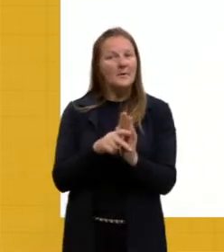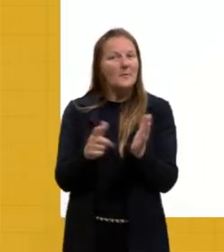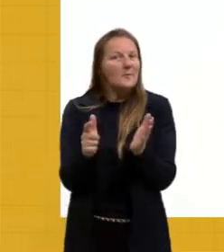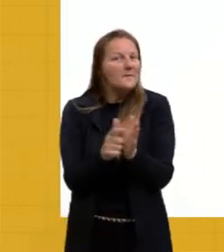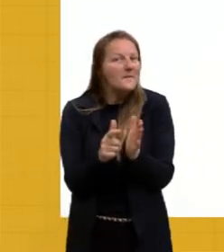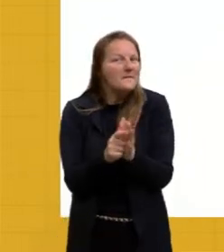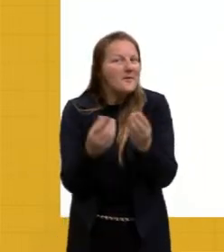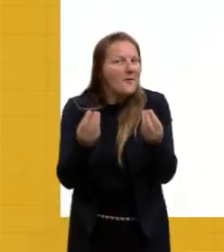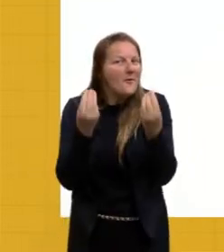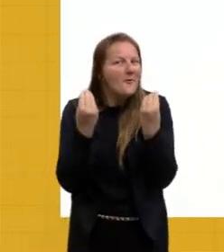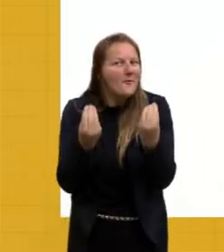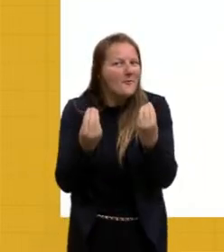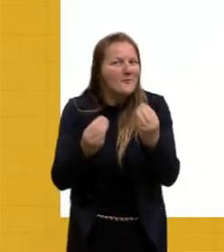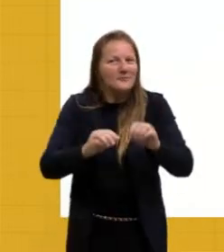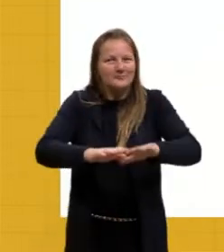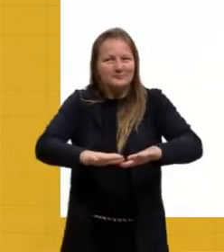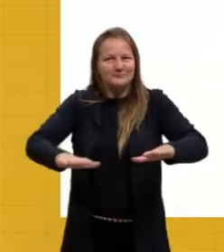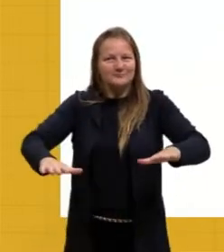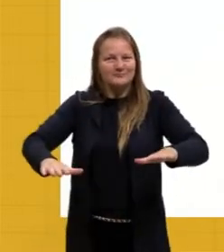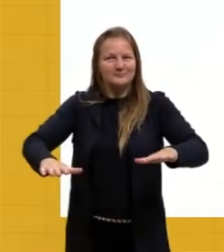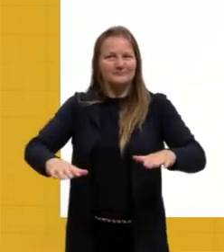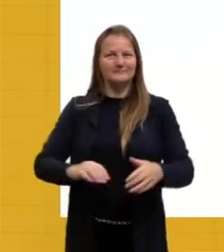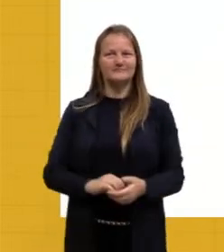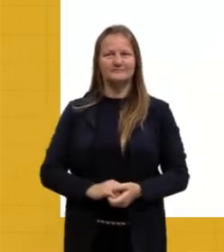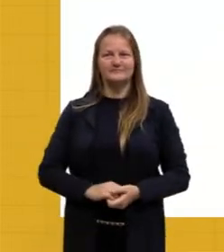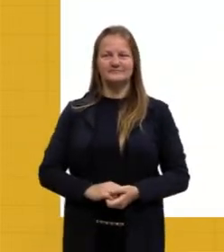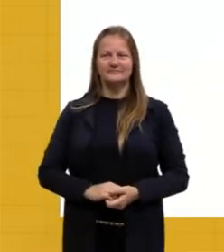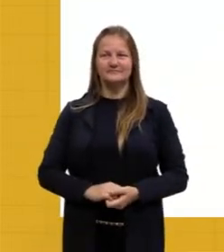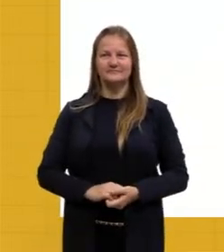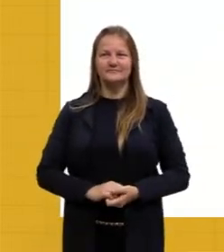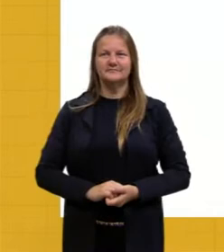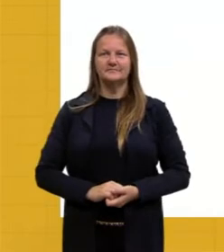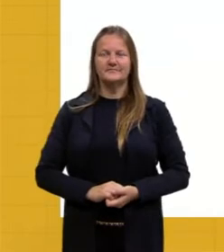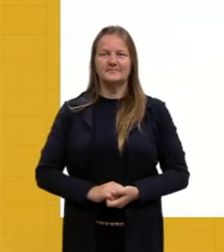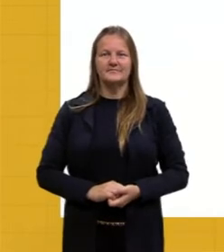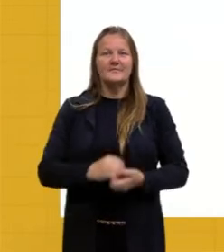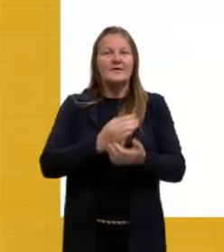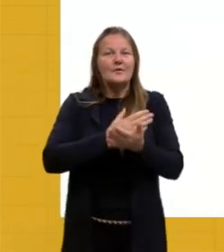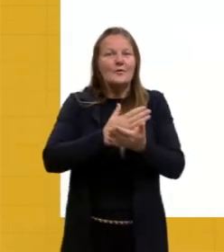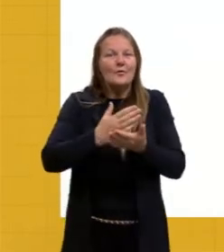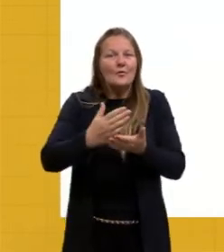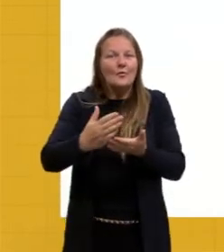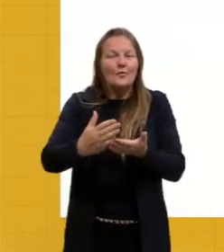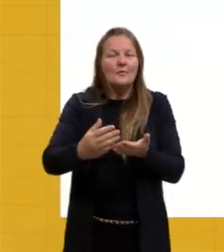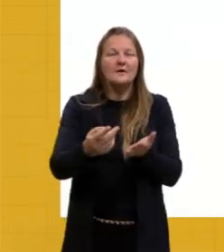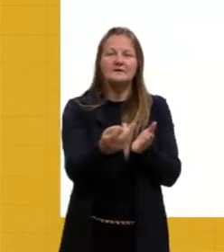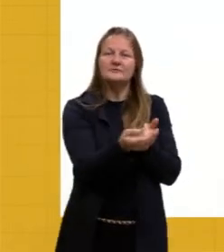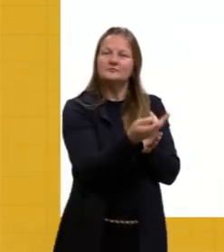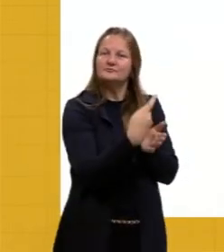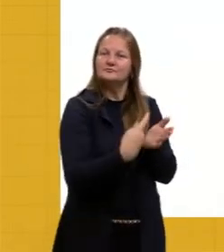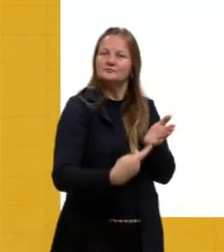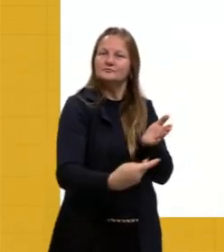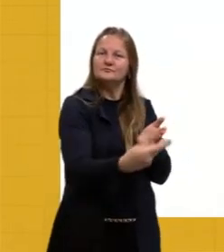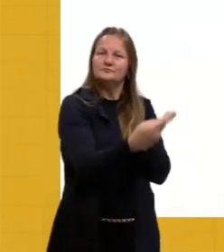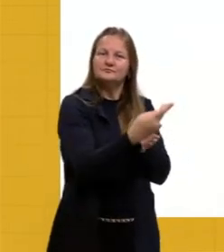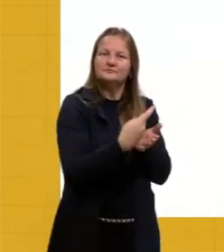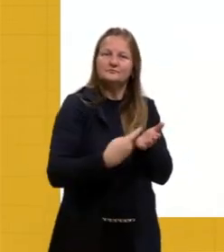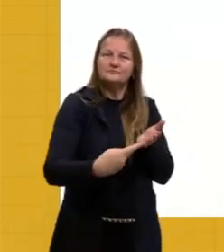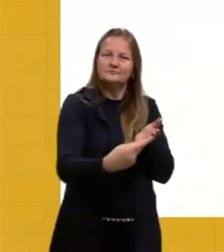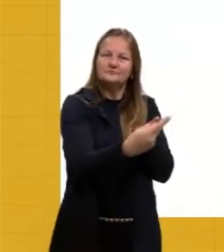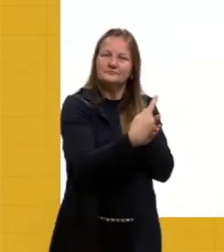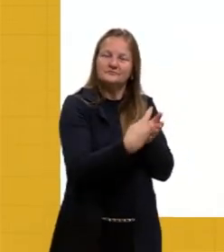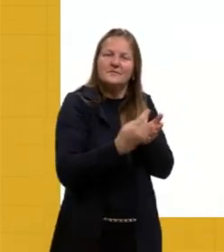vai ter essas questões aí. Primeiro, quem faz bem, começa a desenhar o Mercator, tá, e ele faz justamente um